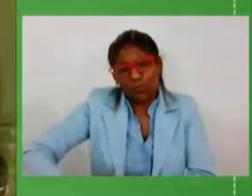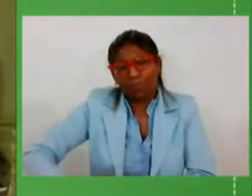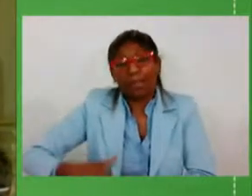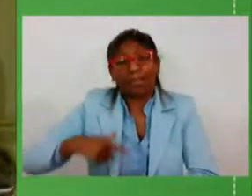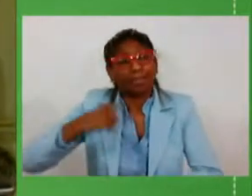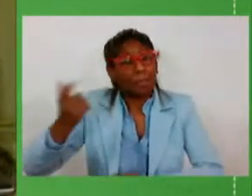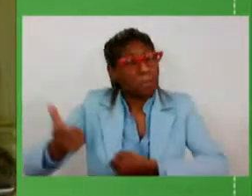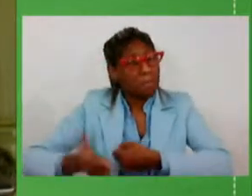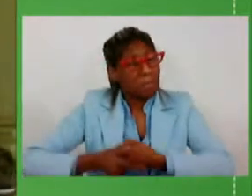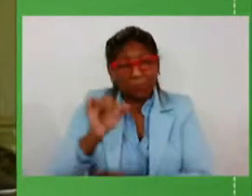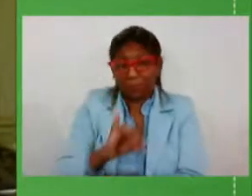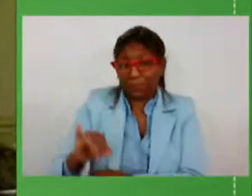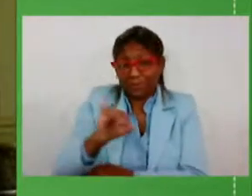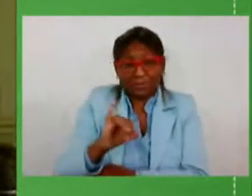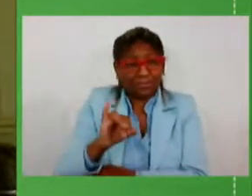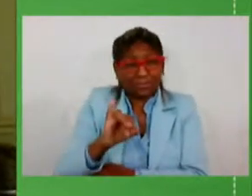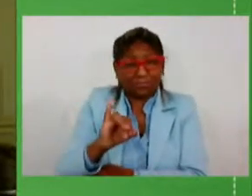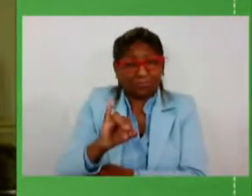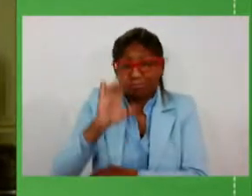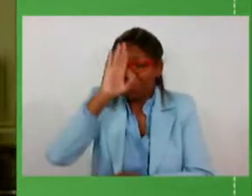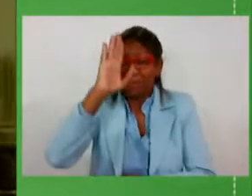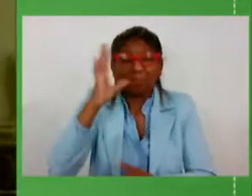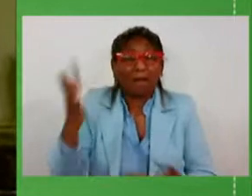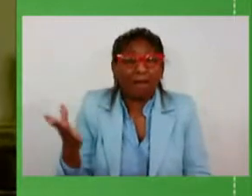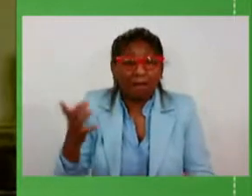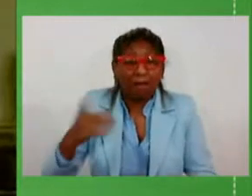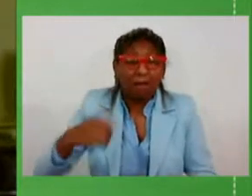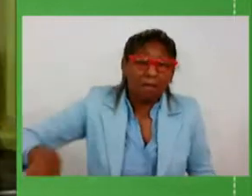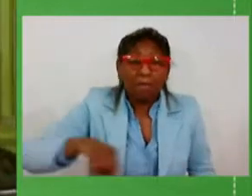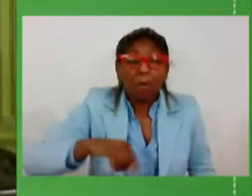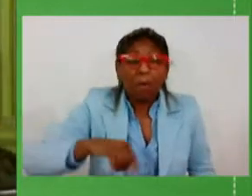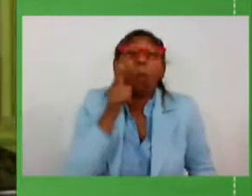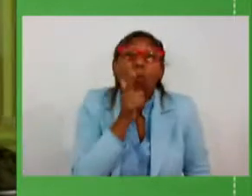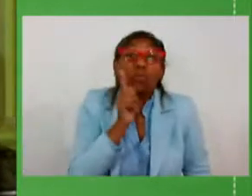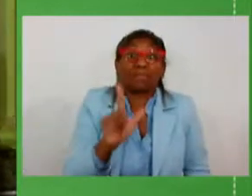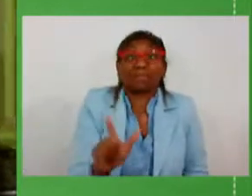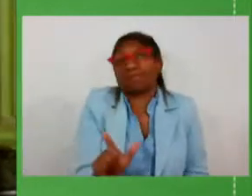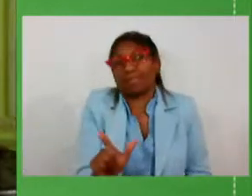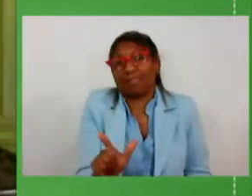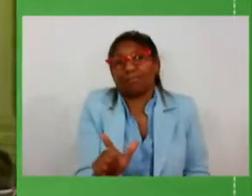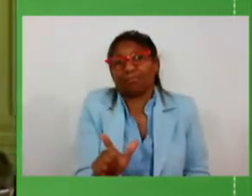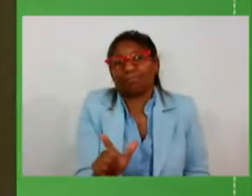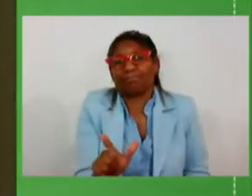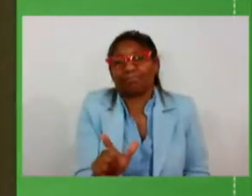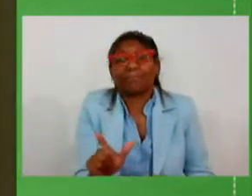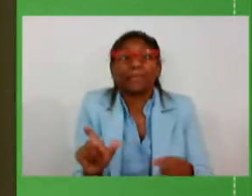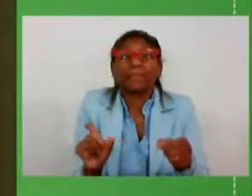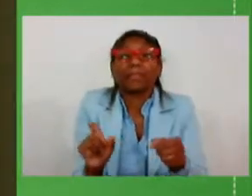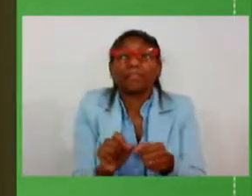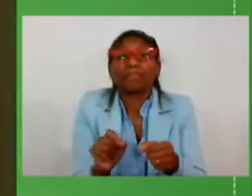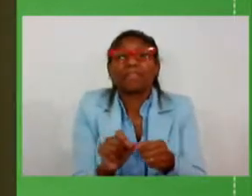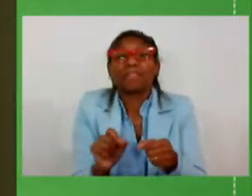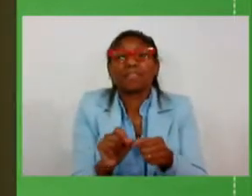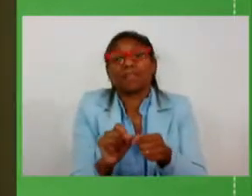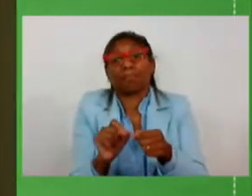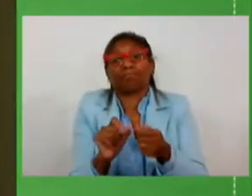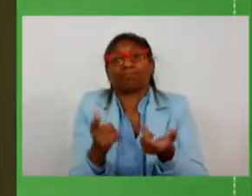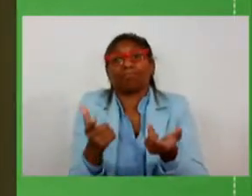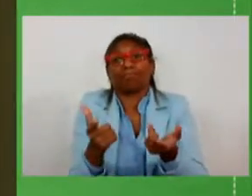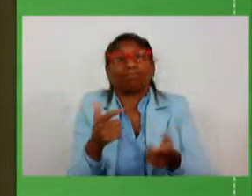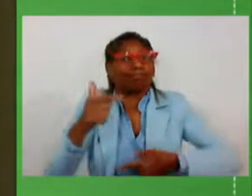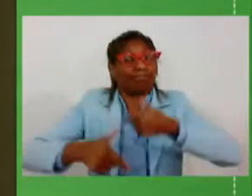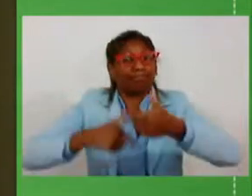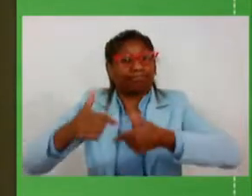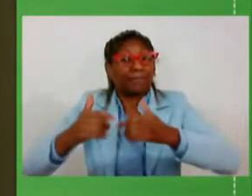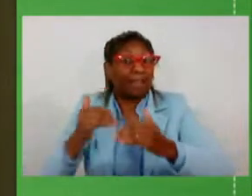importantíssimo fundamental para que a gente consiga fazer o PIB crescer gerar emprego para